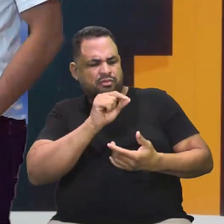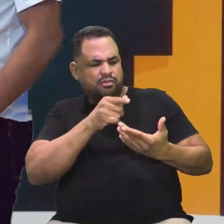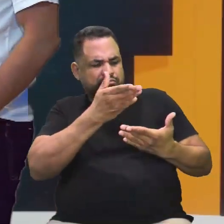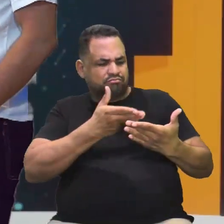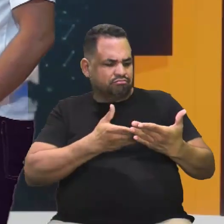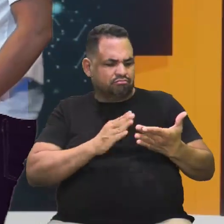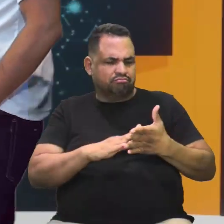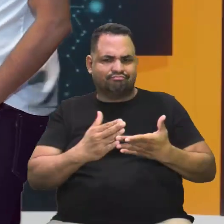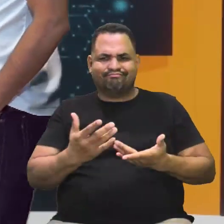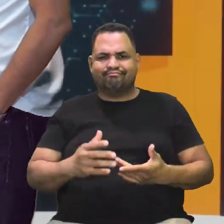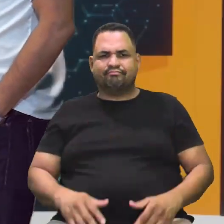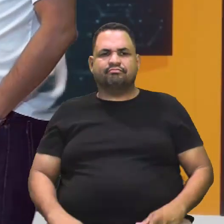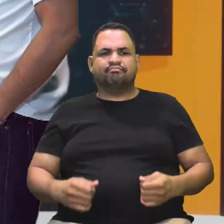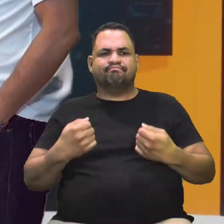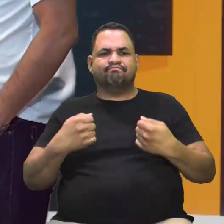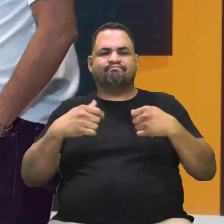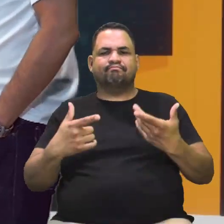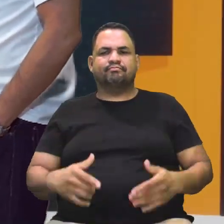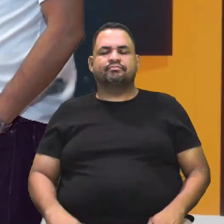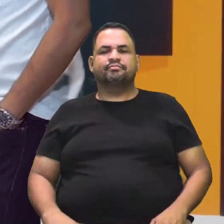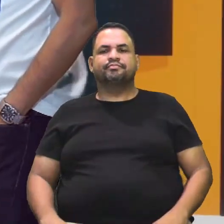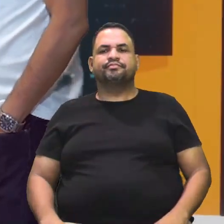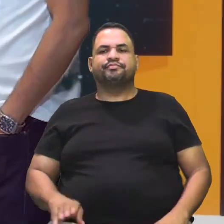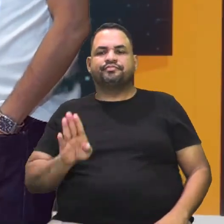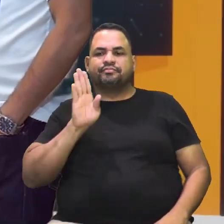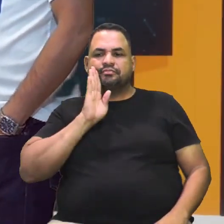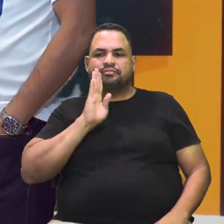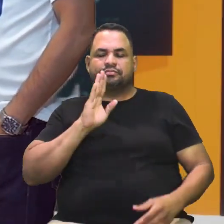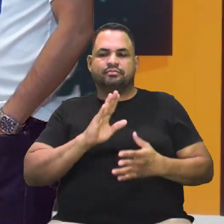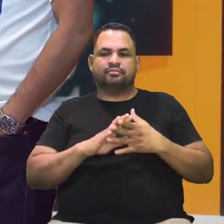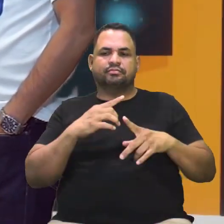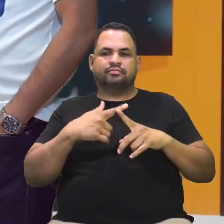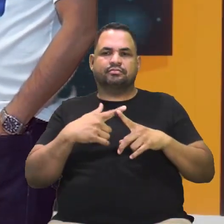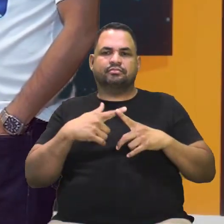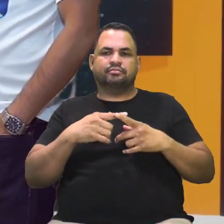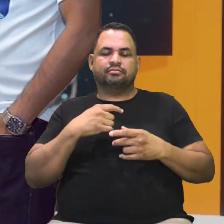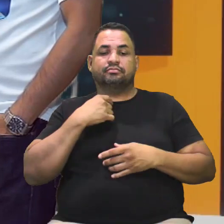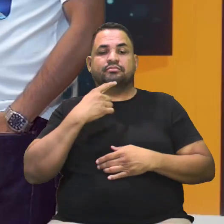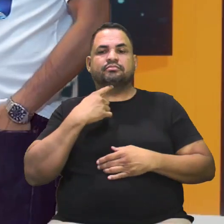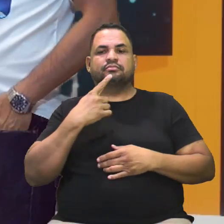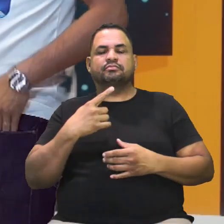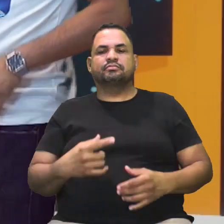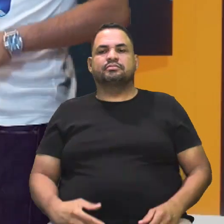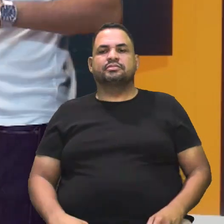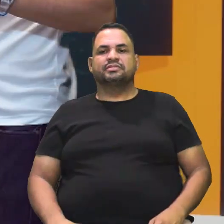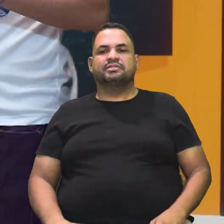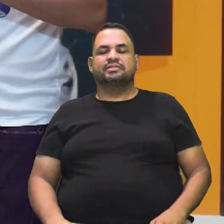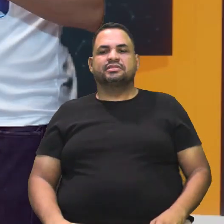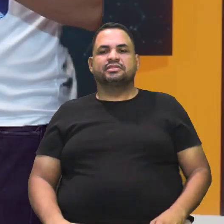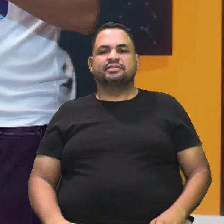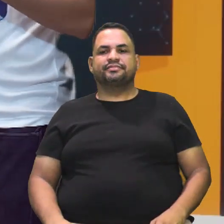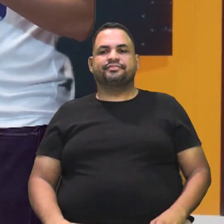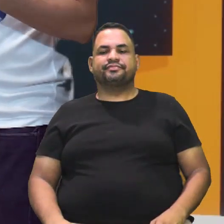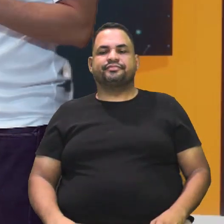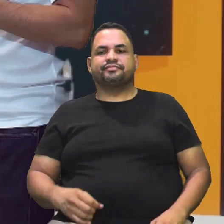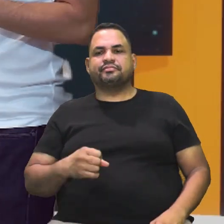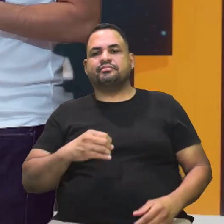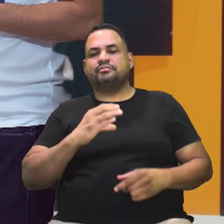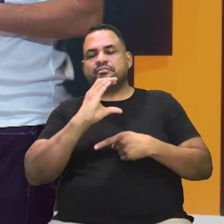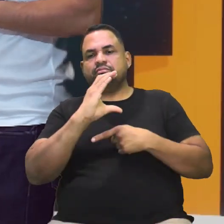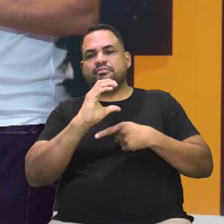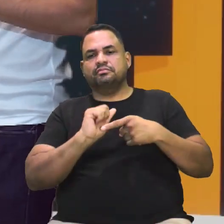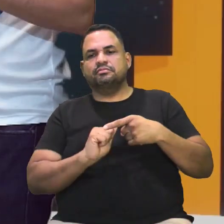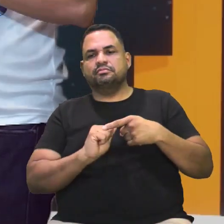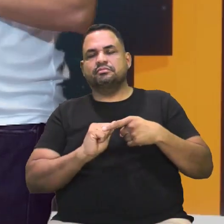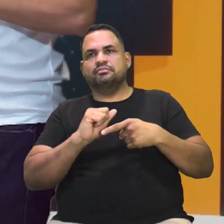ou é essa? Tem aquelas que não são possíveis, né? E aqui ficou legal porque a dúvida foi exatamente na excentricidade. Será que é C sobre A